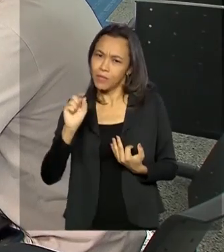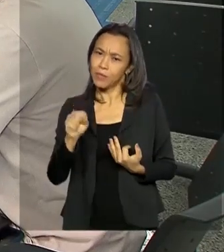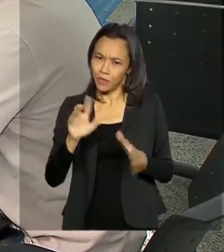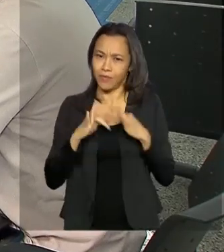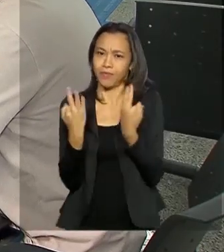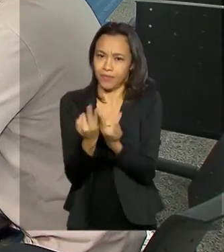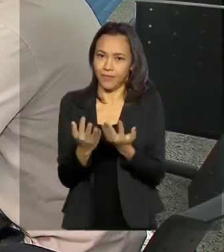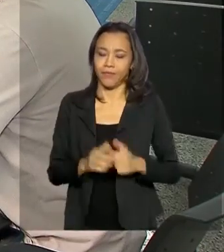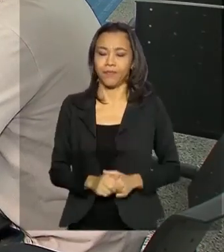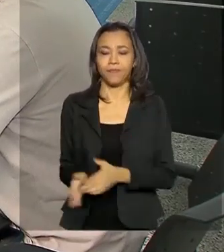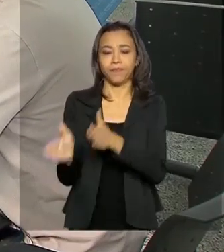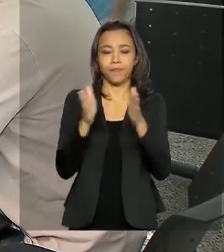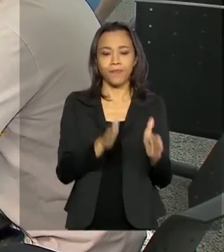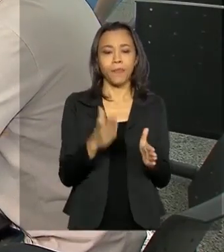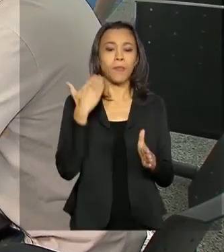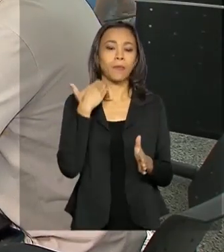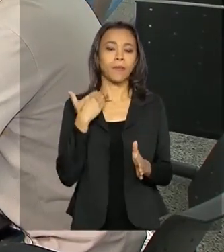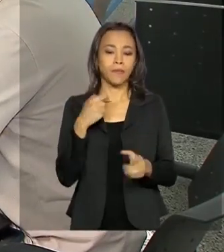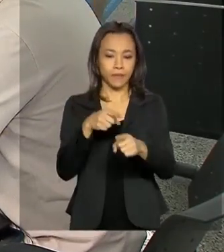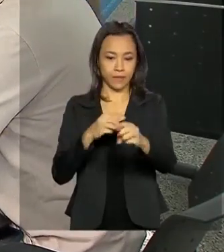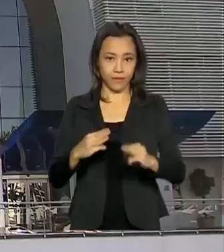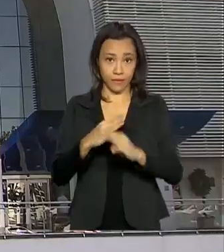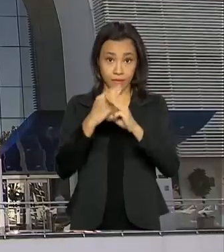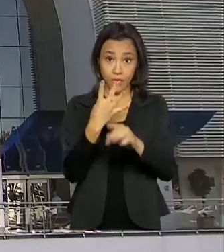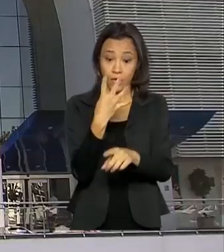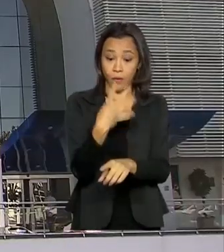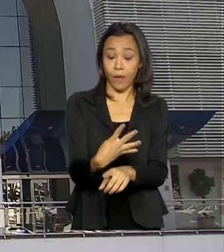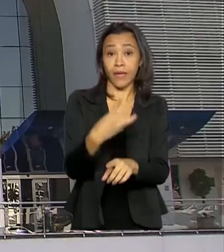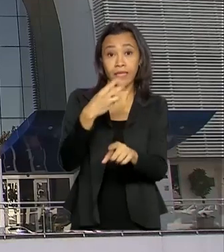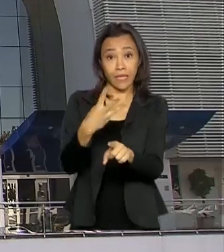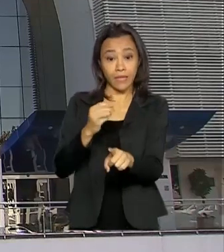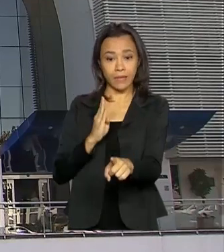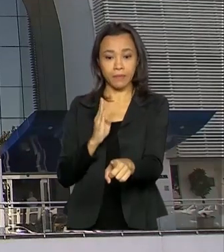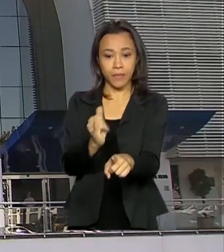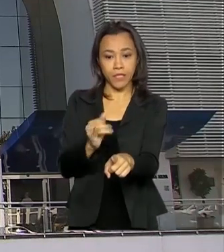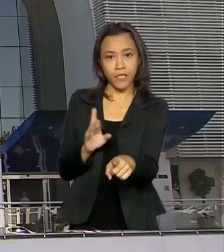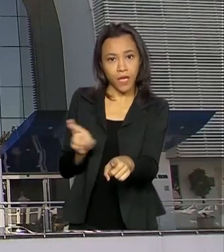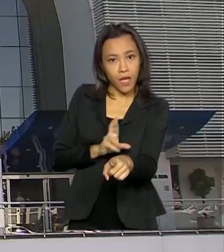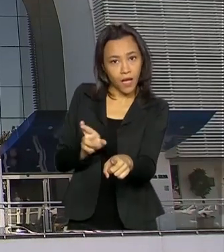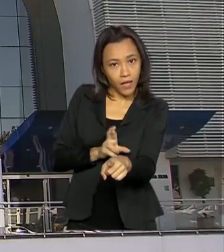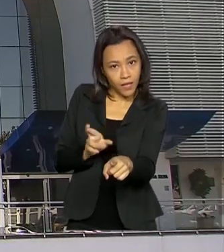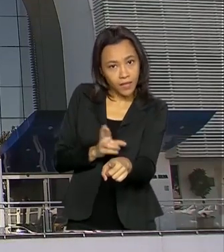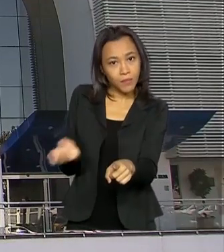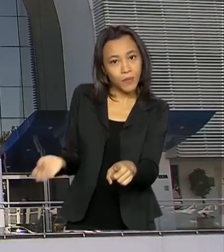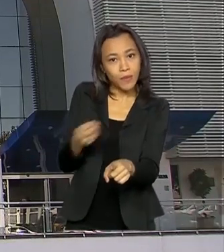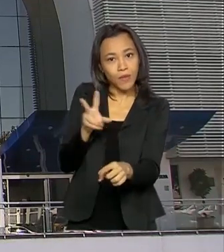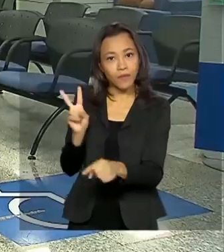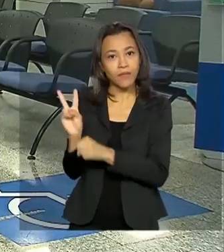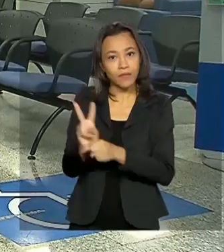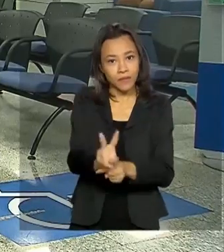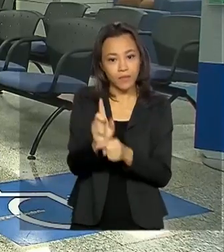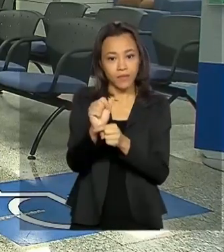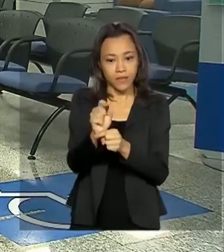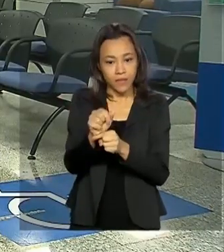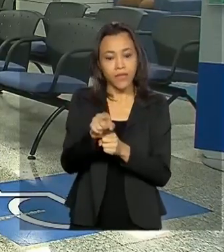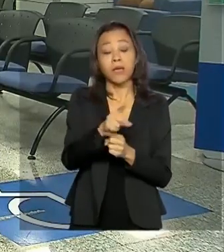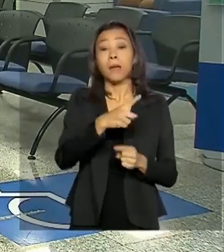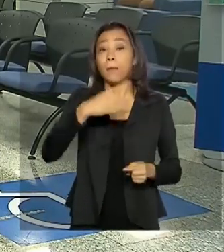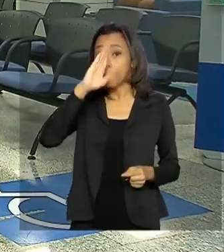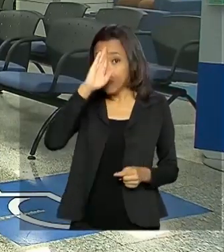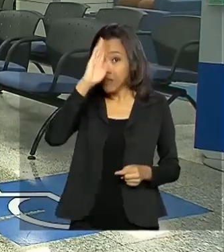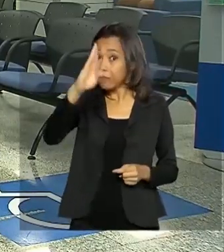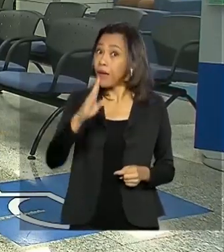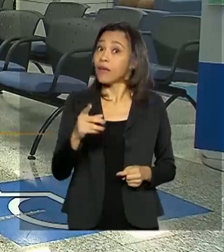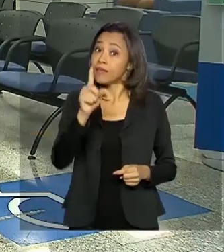banco está disponibilizando 43 bilhões de reais para novas linhas de crédito. Uma das principais